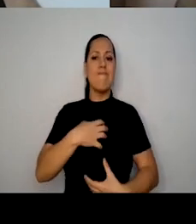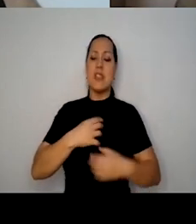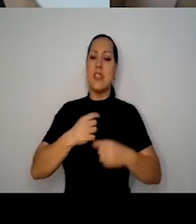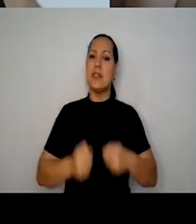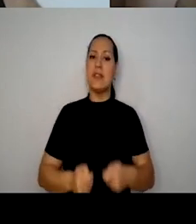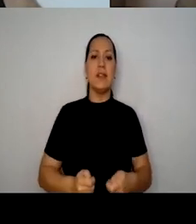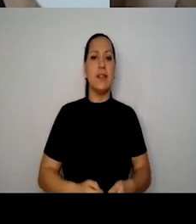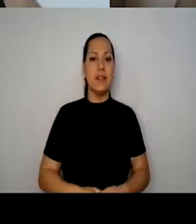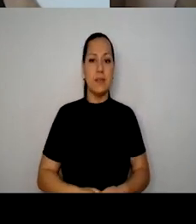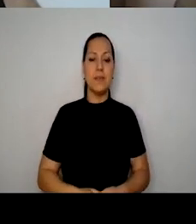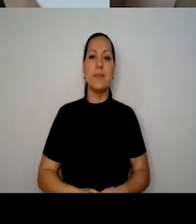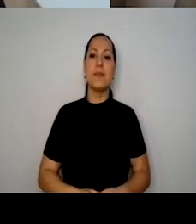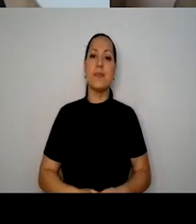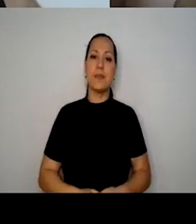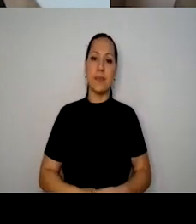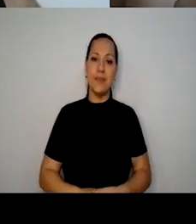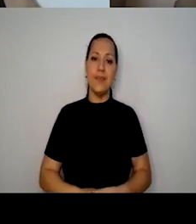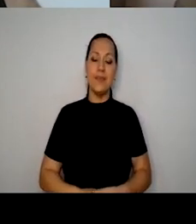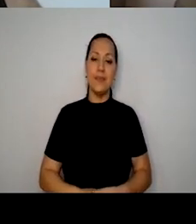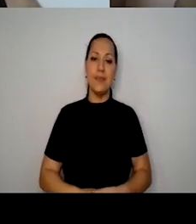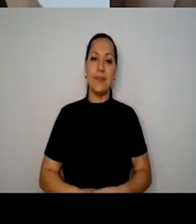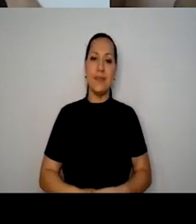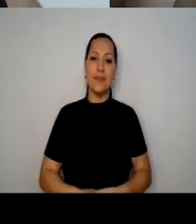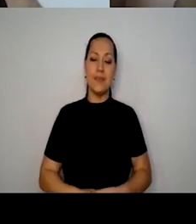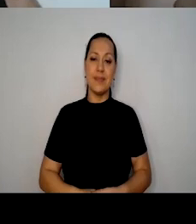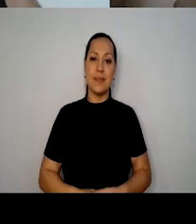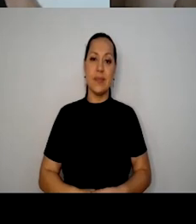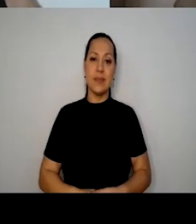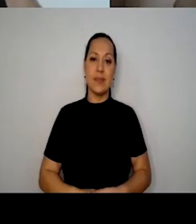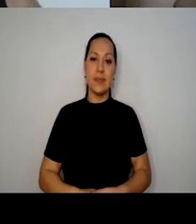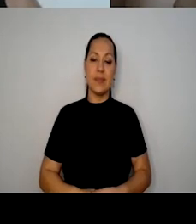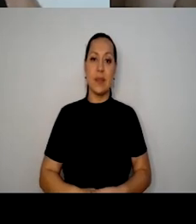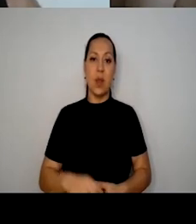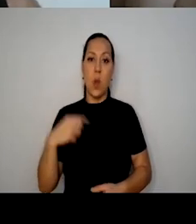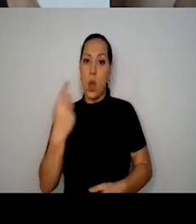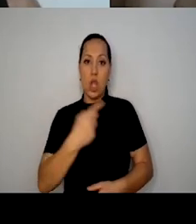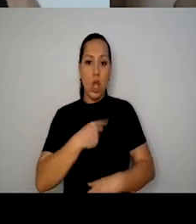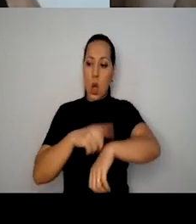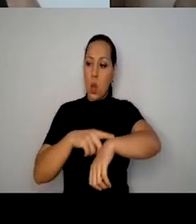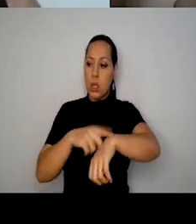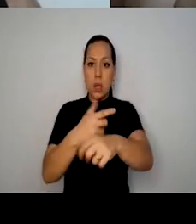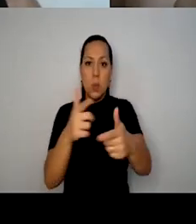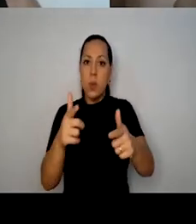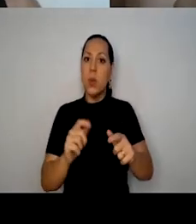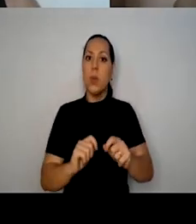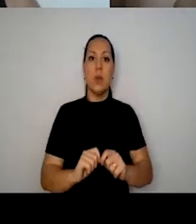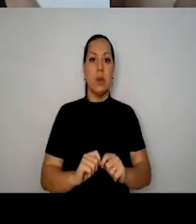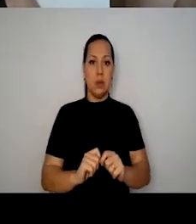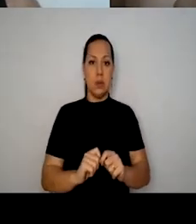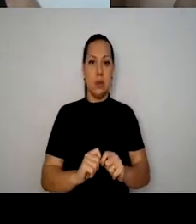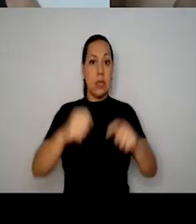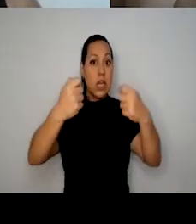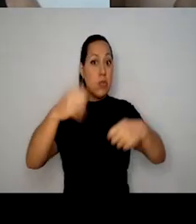Radical. Não temos mais tempo. Se a gente não entender isso